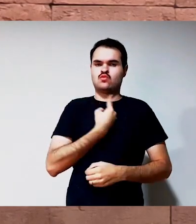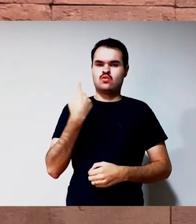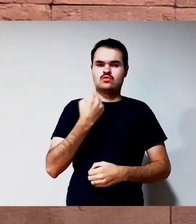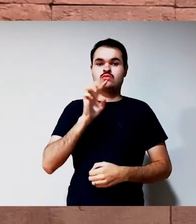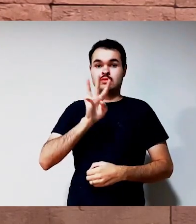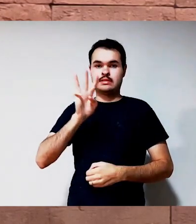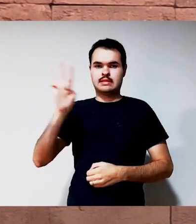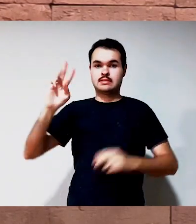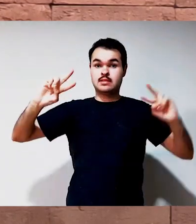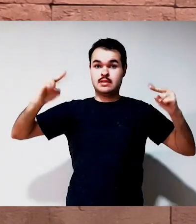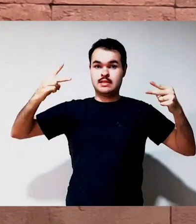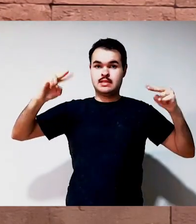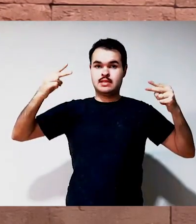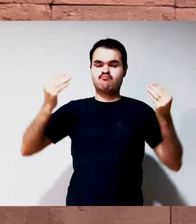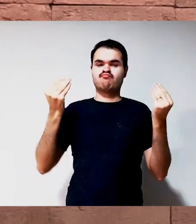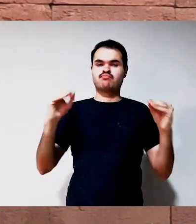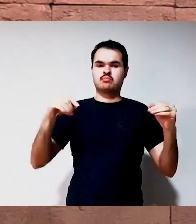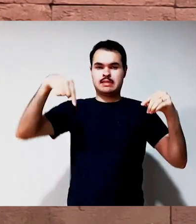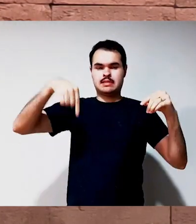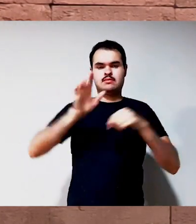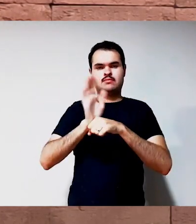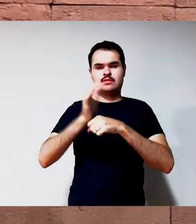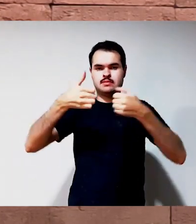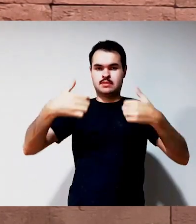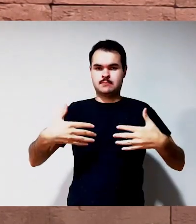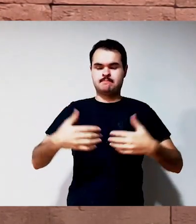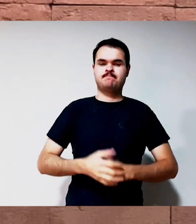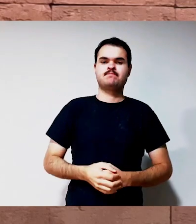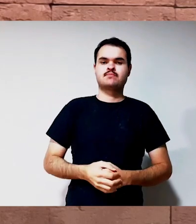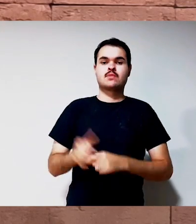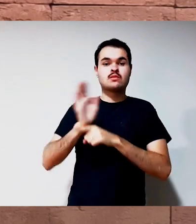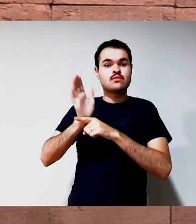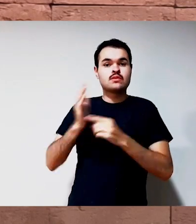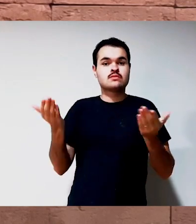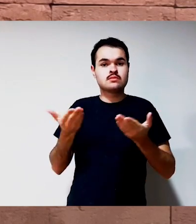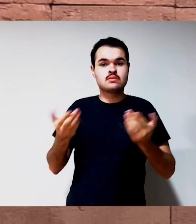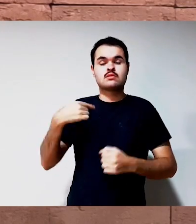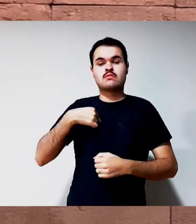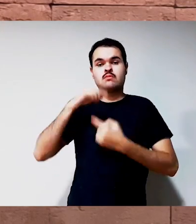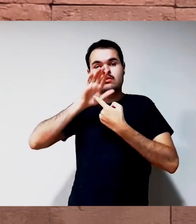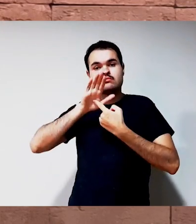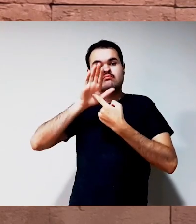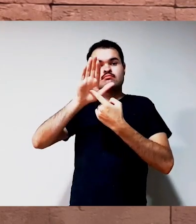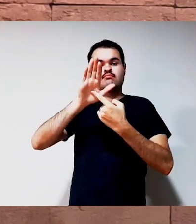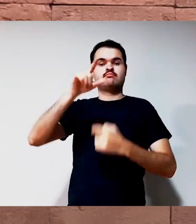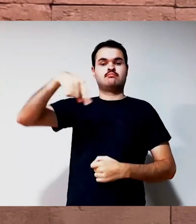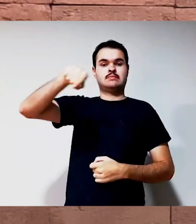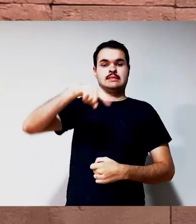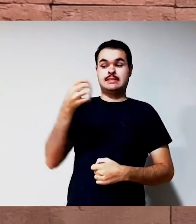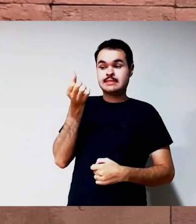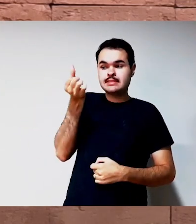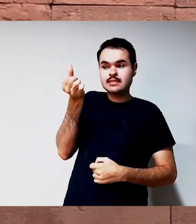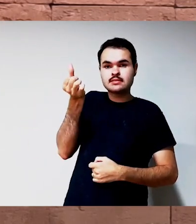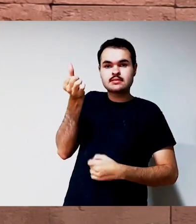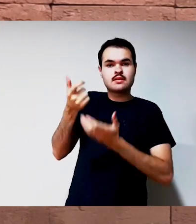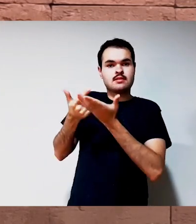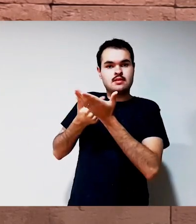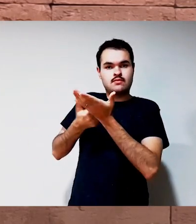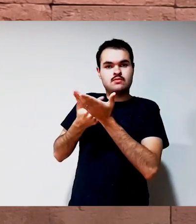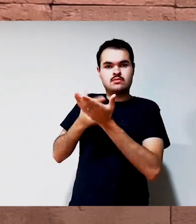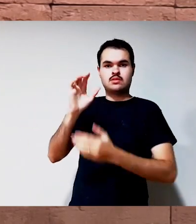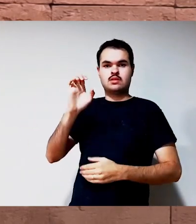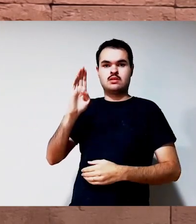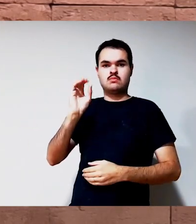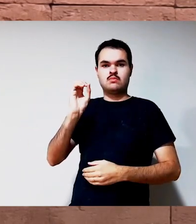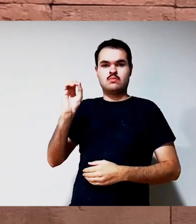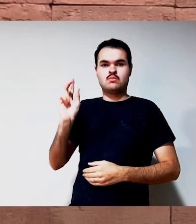surda e à intérprete de Libras. Eu vou apresentar esses livros do mais antigo que a gente publicou para o mais recente. Como você